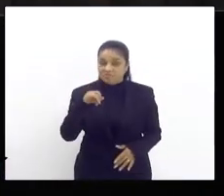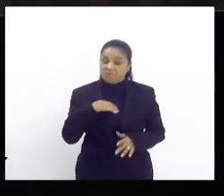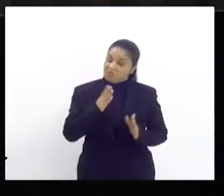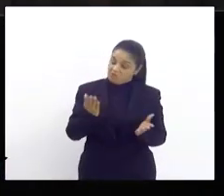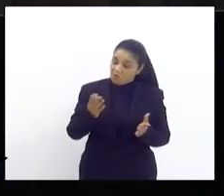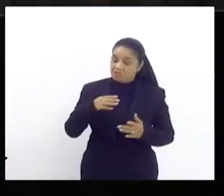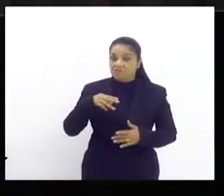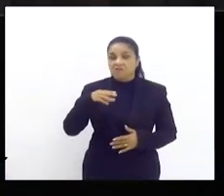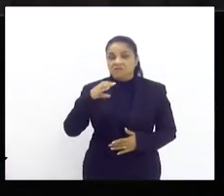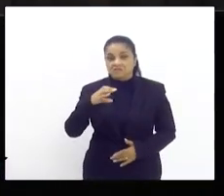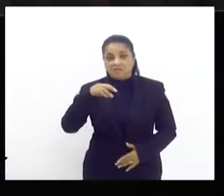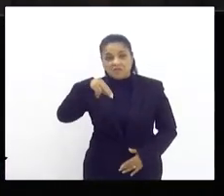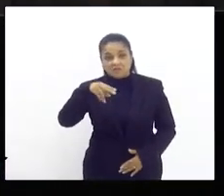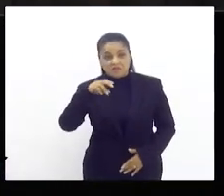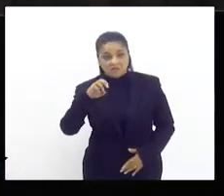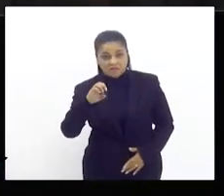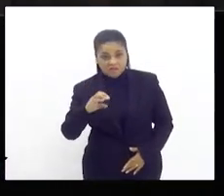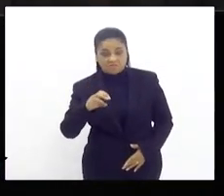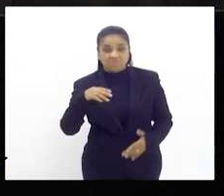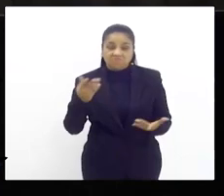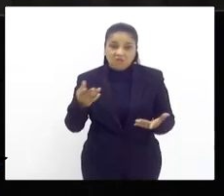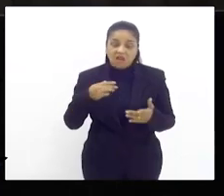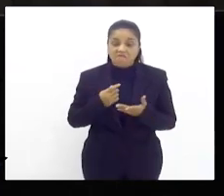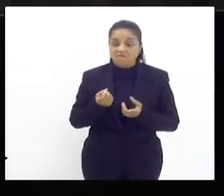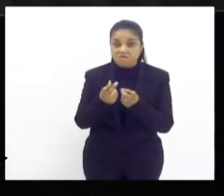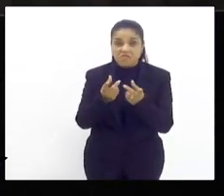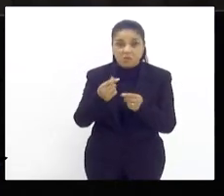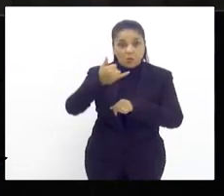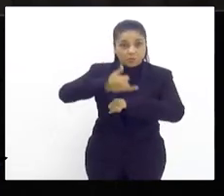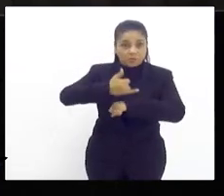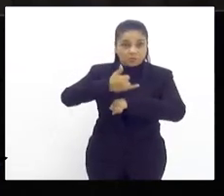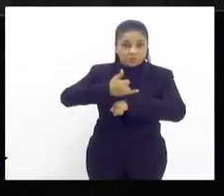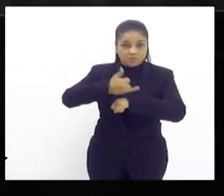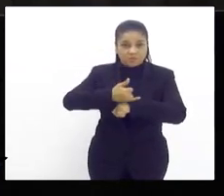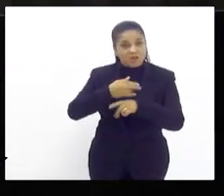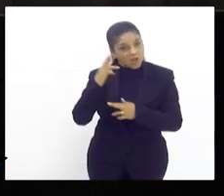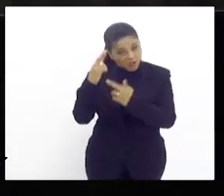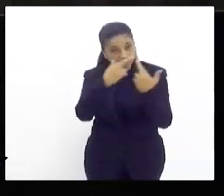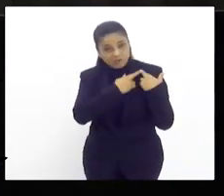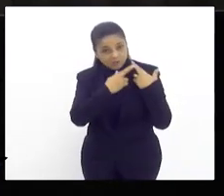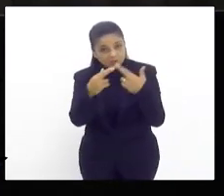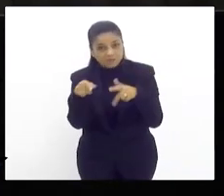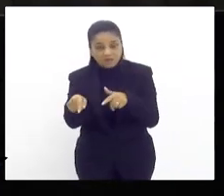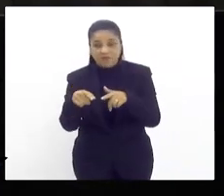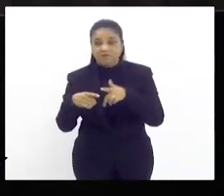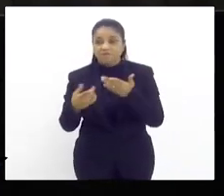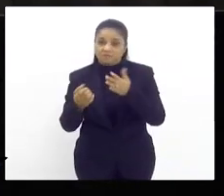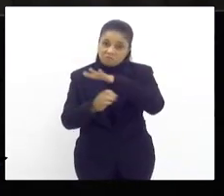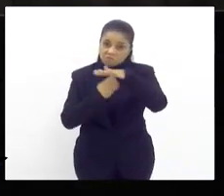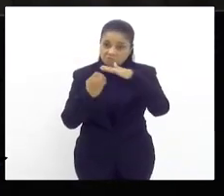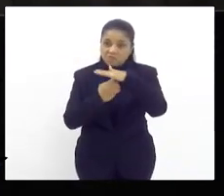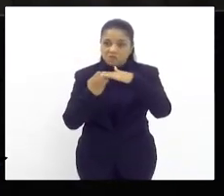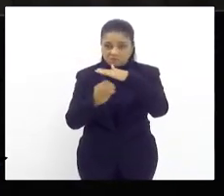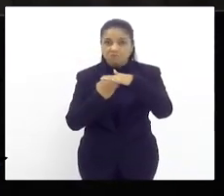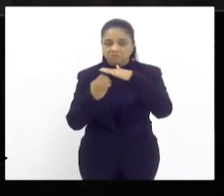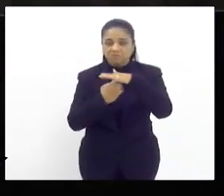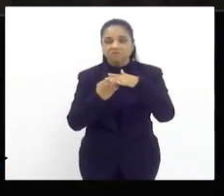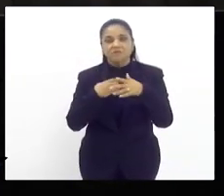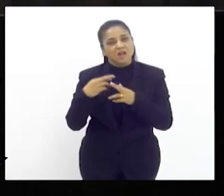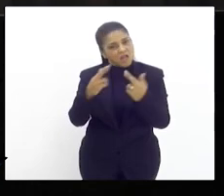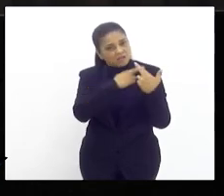ela que vendeu o minério. Então ela é responsável. Mesmo tendo uma operadora para fazer o transporte minério, ela é responsável.